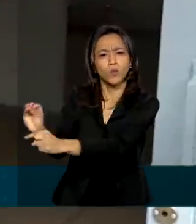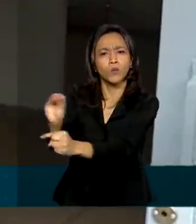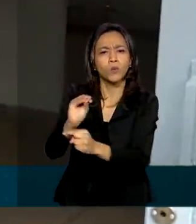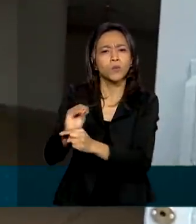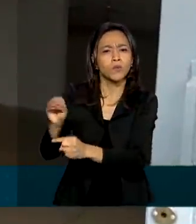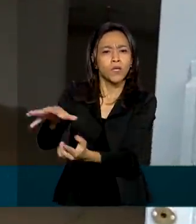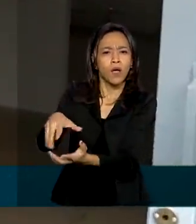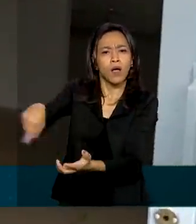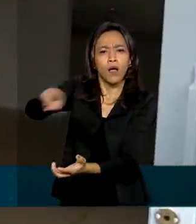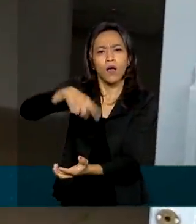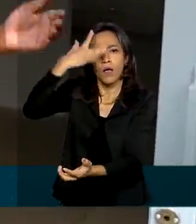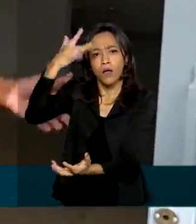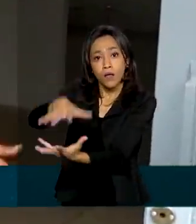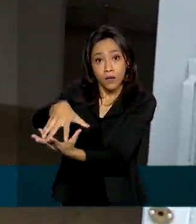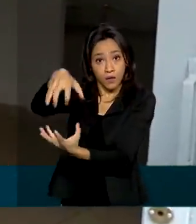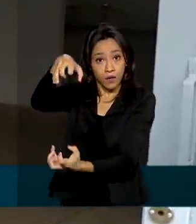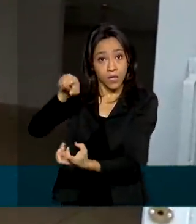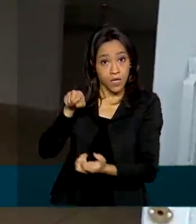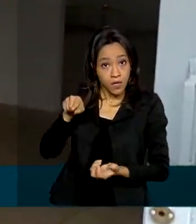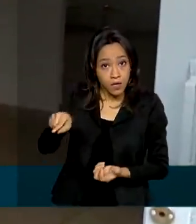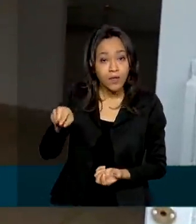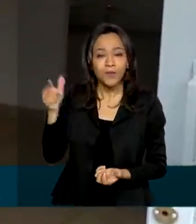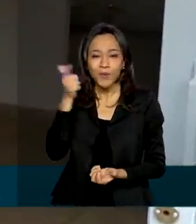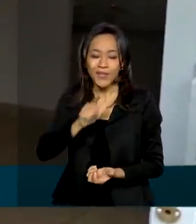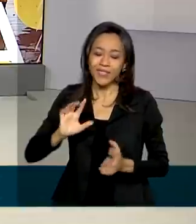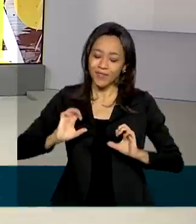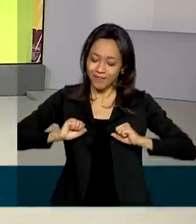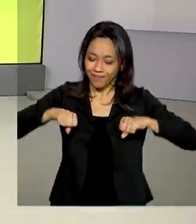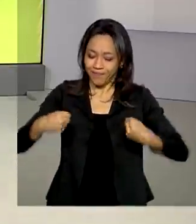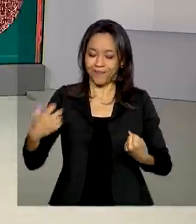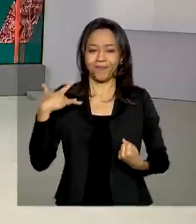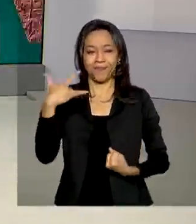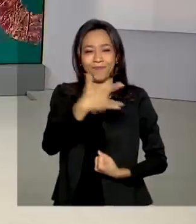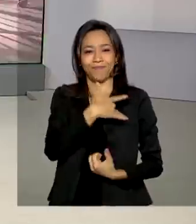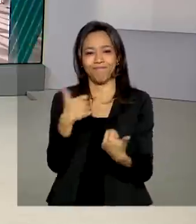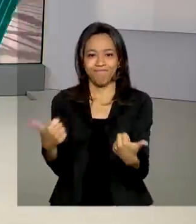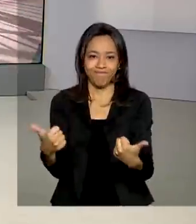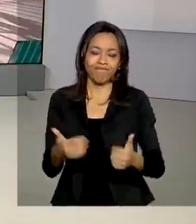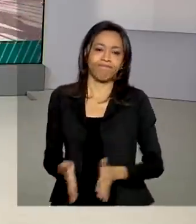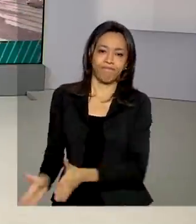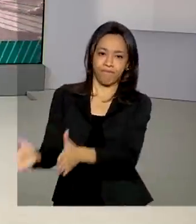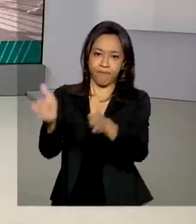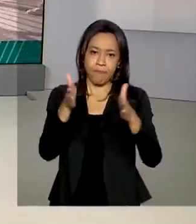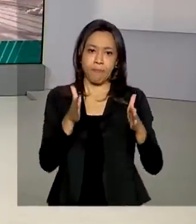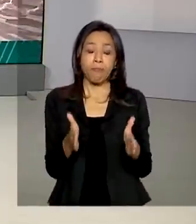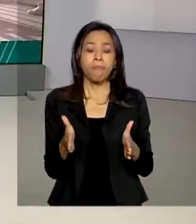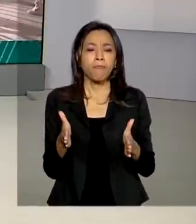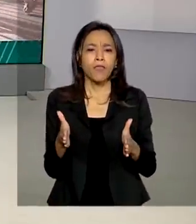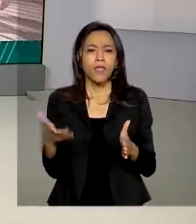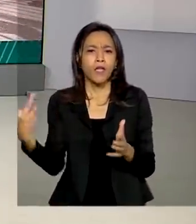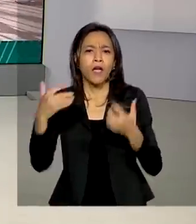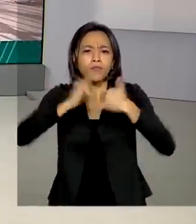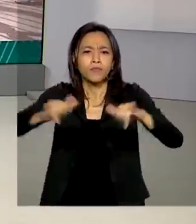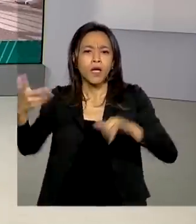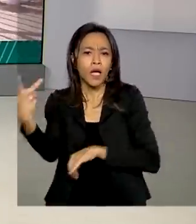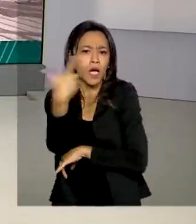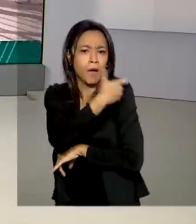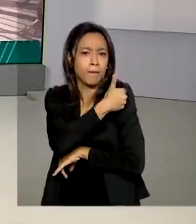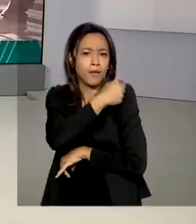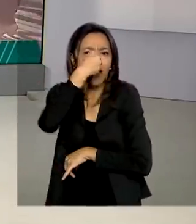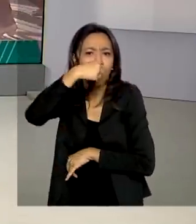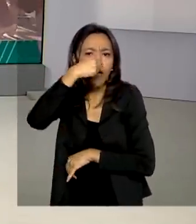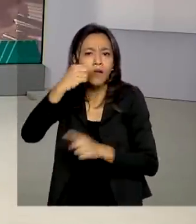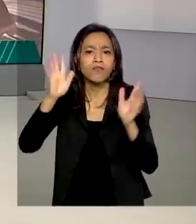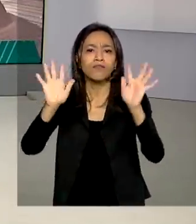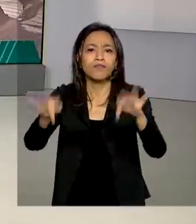apoiar os nossos idosos e que eles possam vir se recuperar. A campanha de vacinação contra a gripe chegou ao fim,